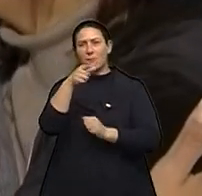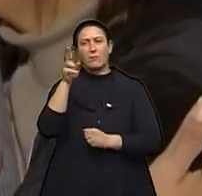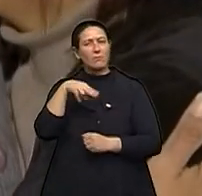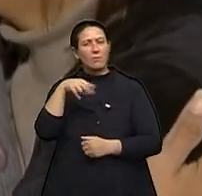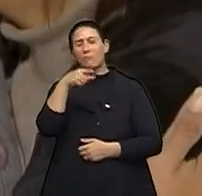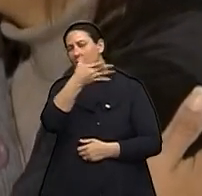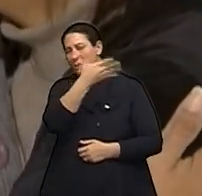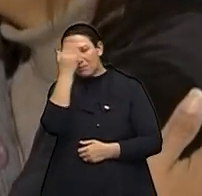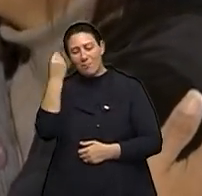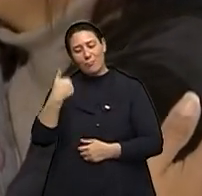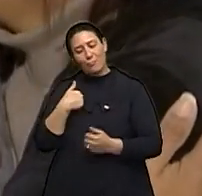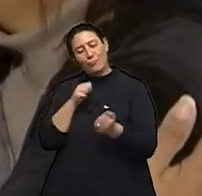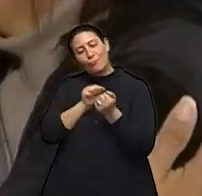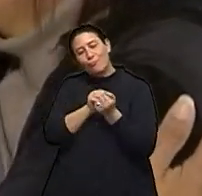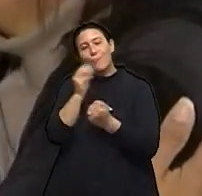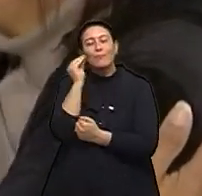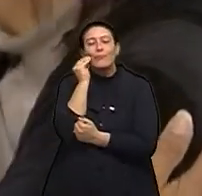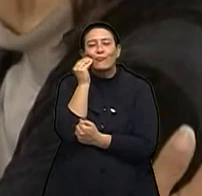Beijo, Cristiane.